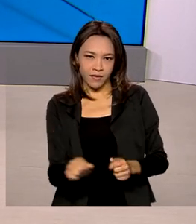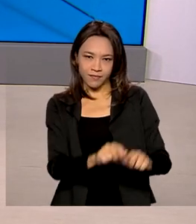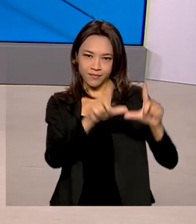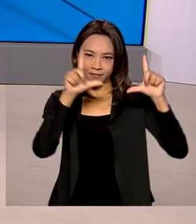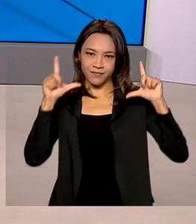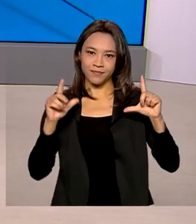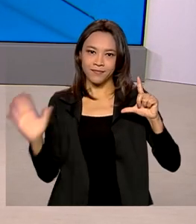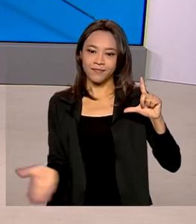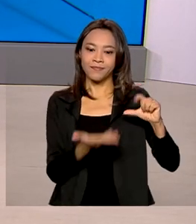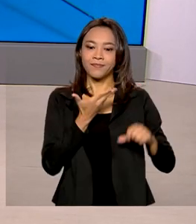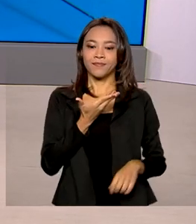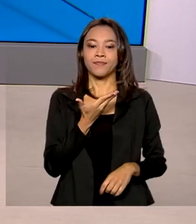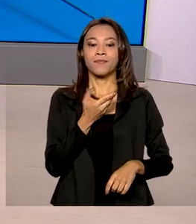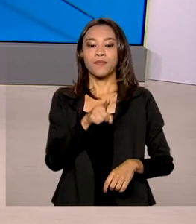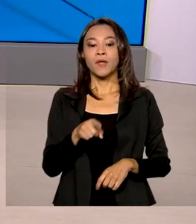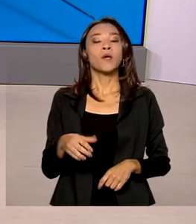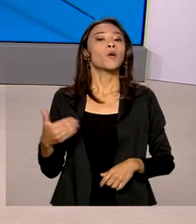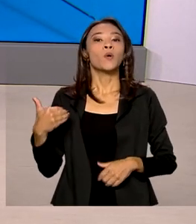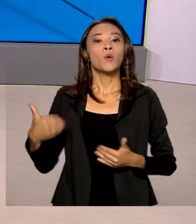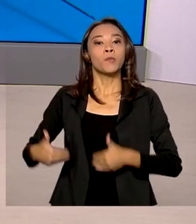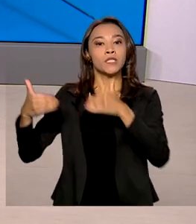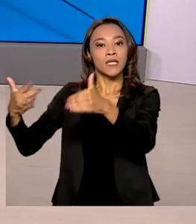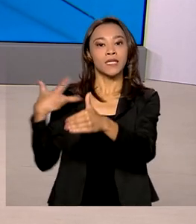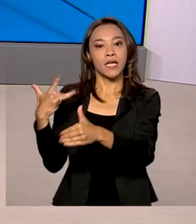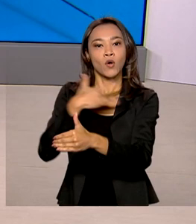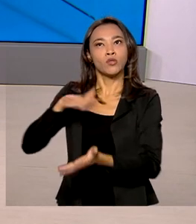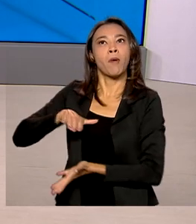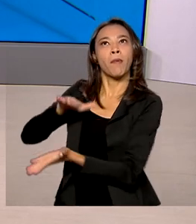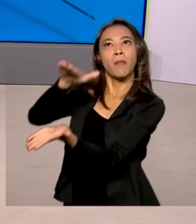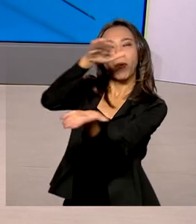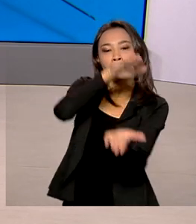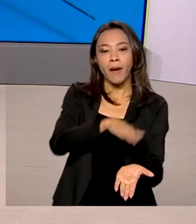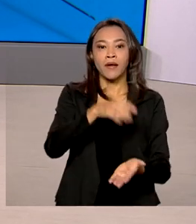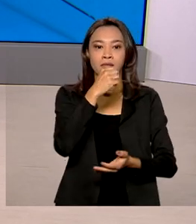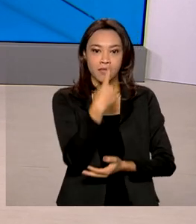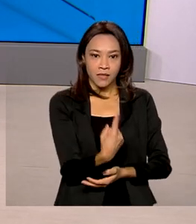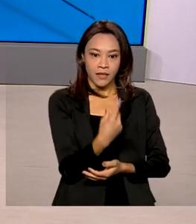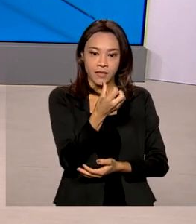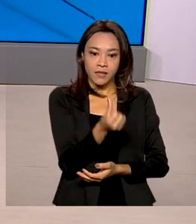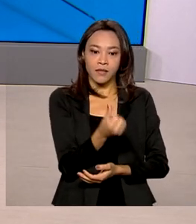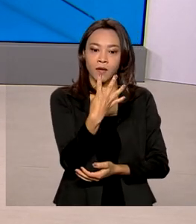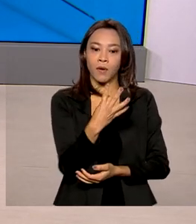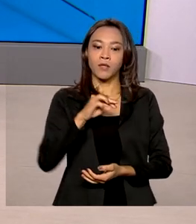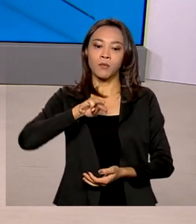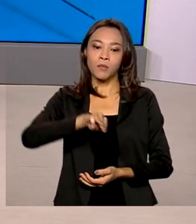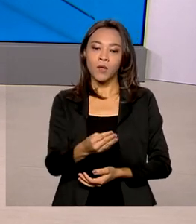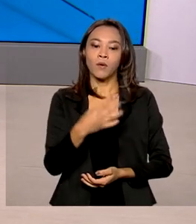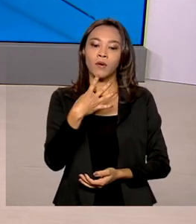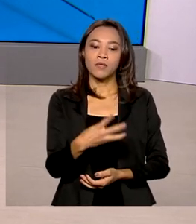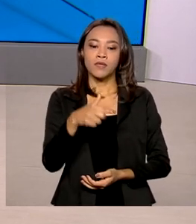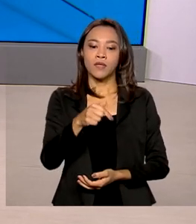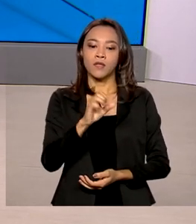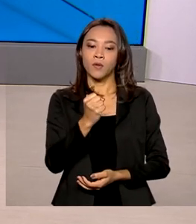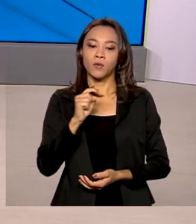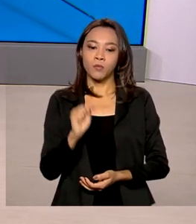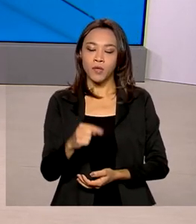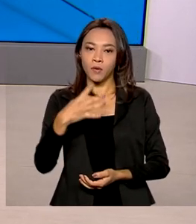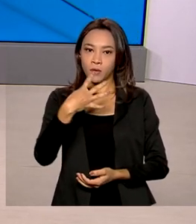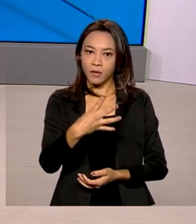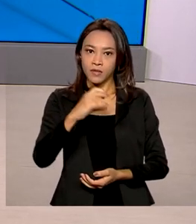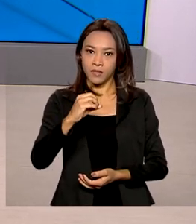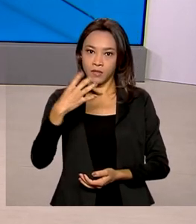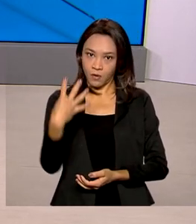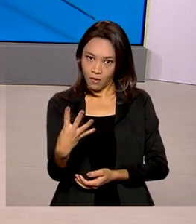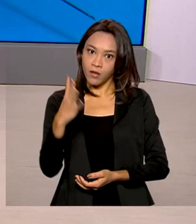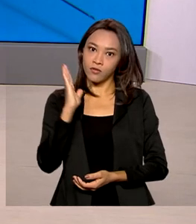Olha, o Ministério da Saúde distribuiu até agora 164 milhões 478 mil 404